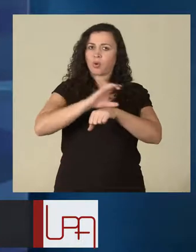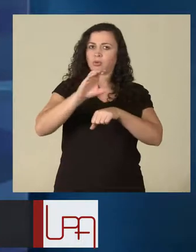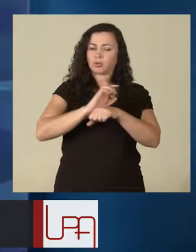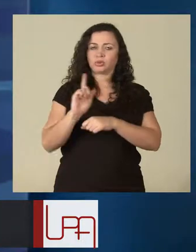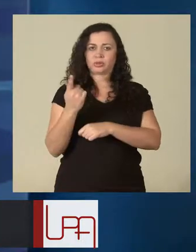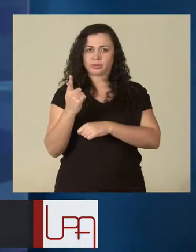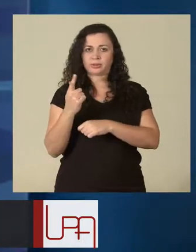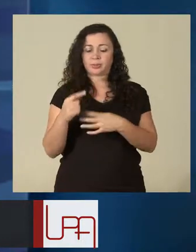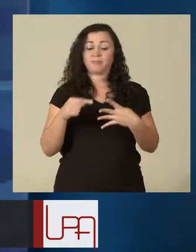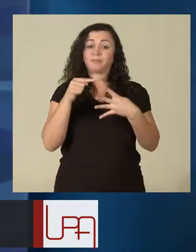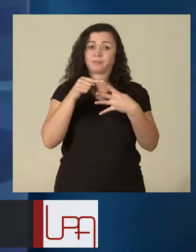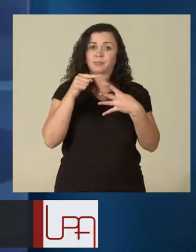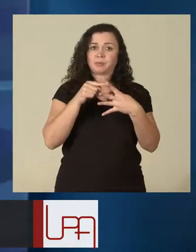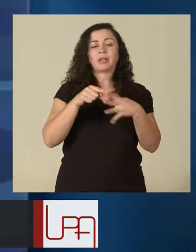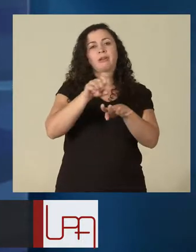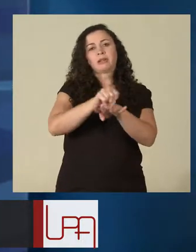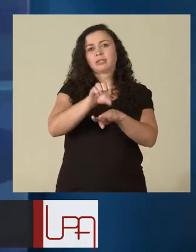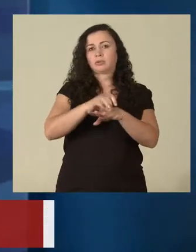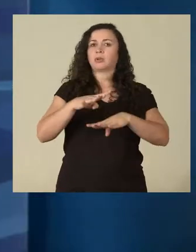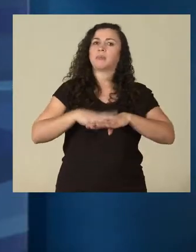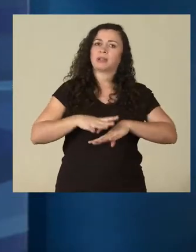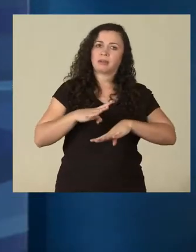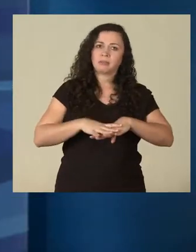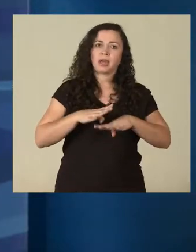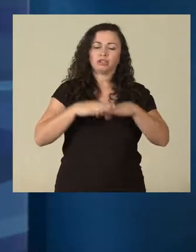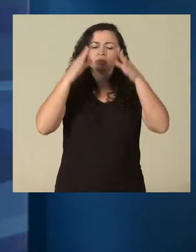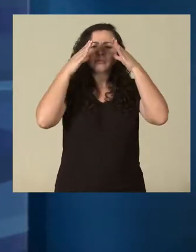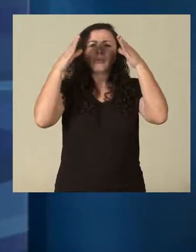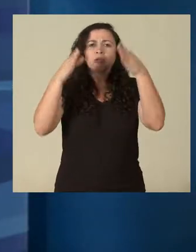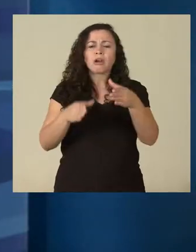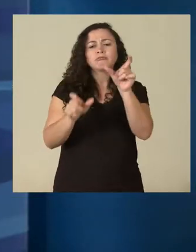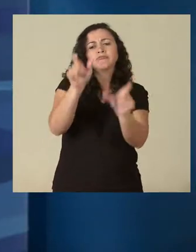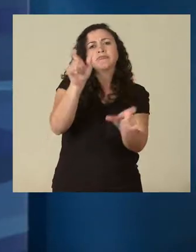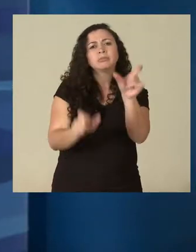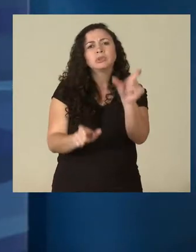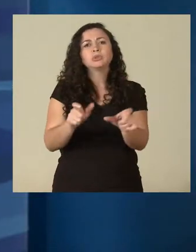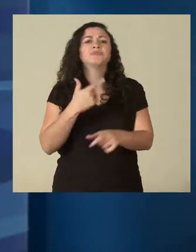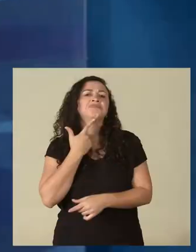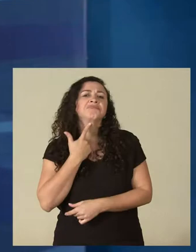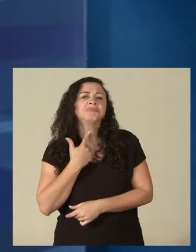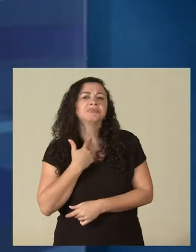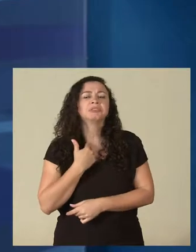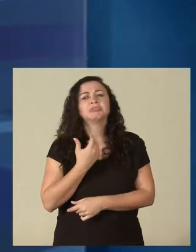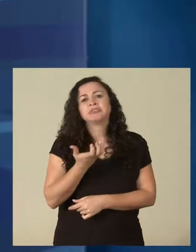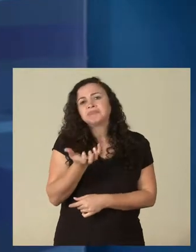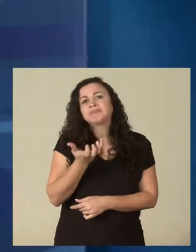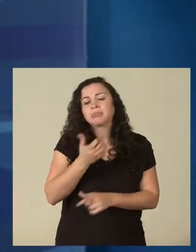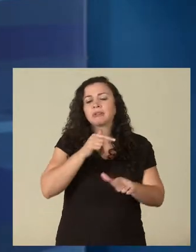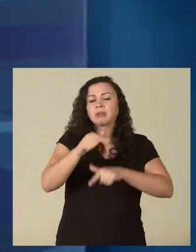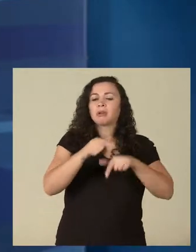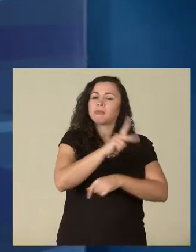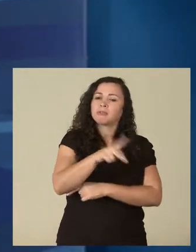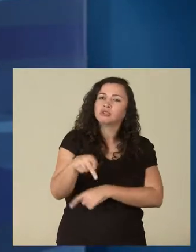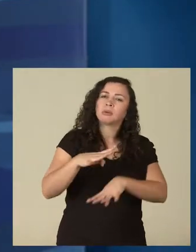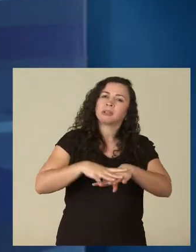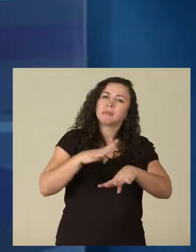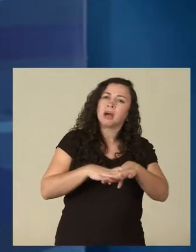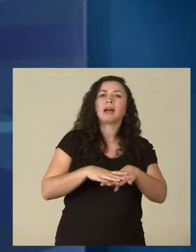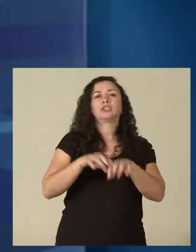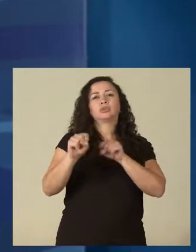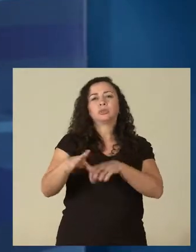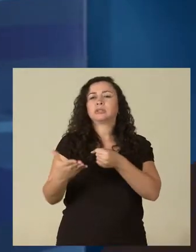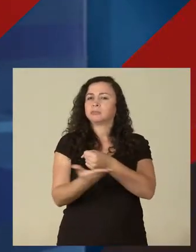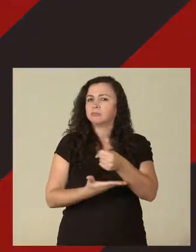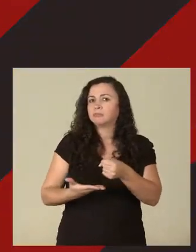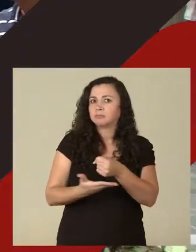A gente tem um curso de Licenciatura em Matemática voltado para aquelas pessoas que desejam ser professoras de Matemática, do Ensino